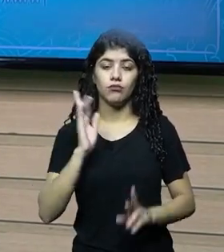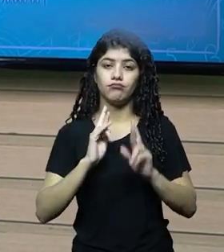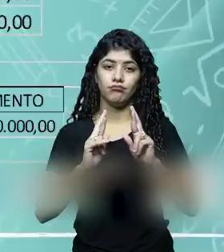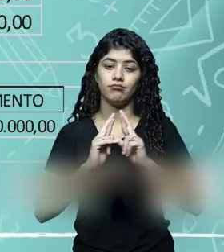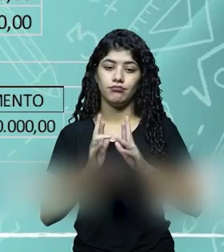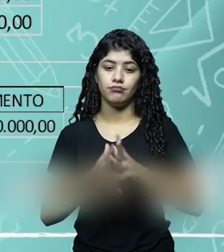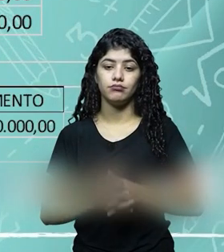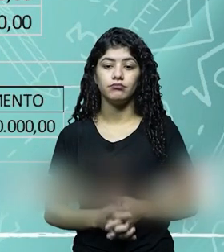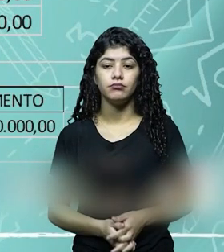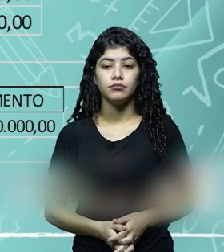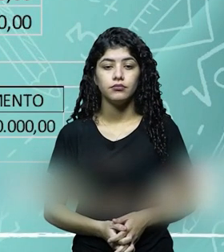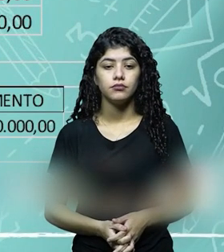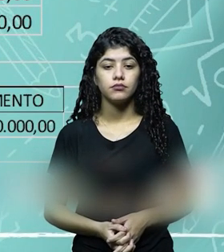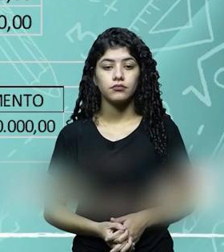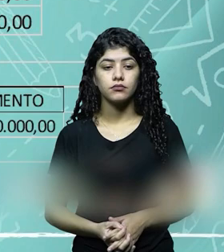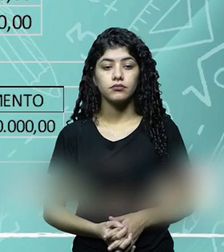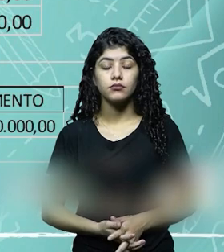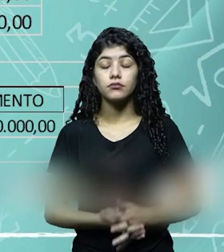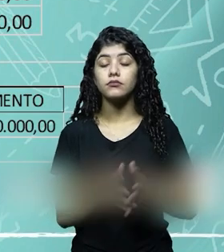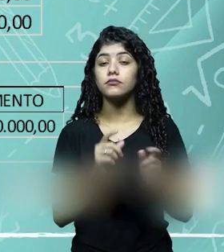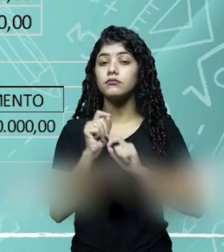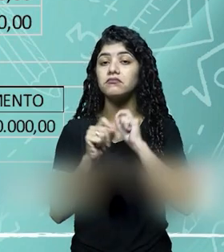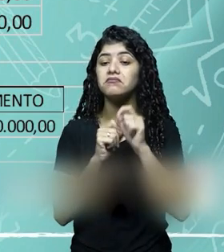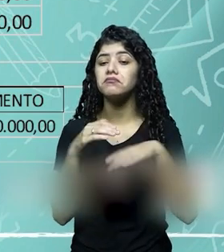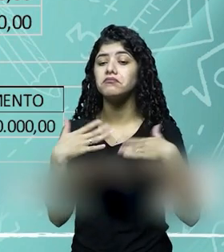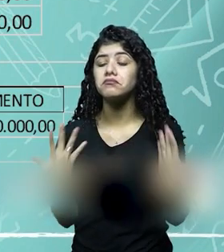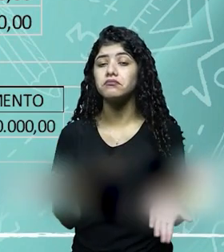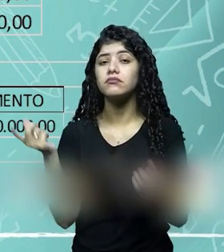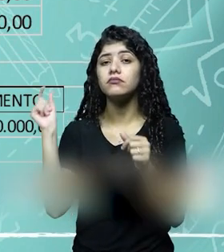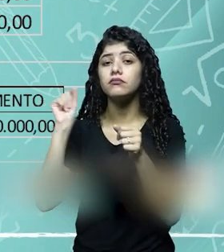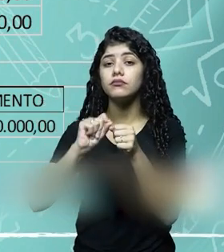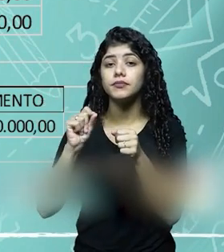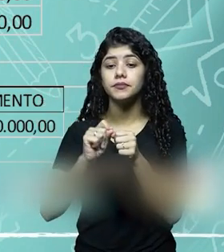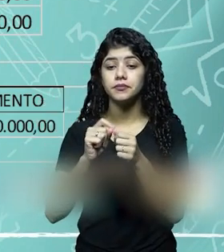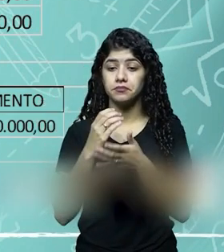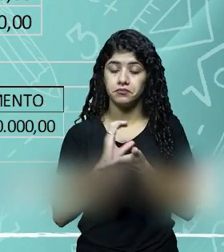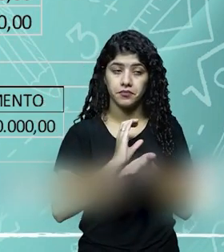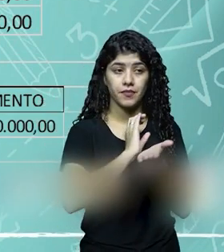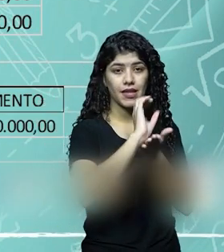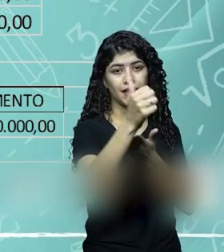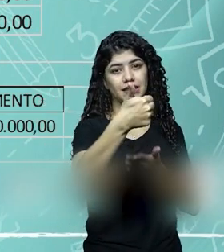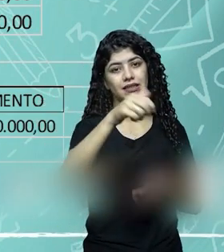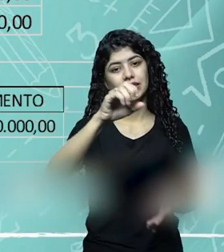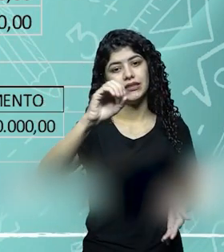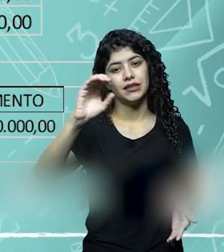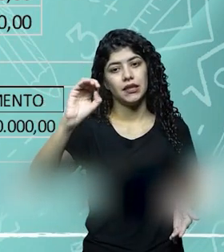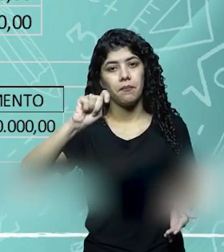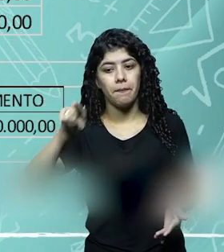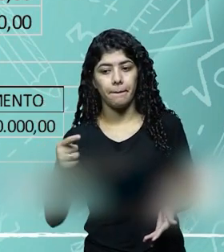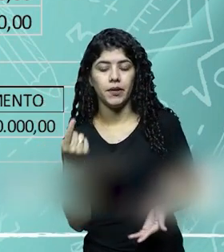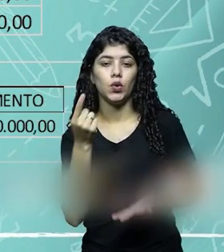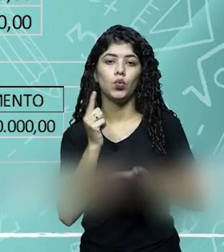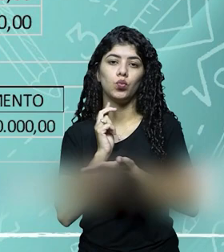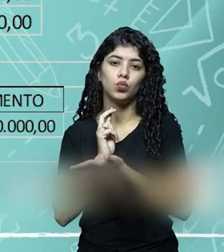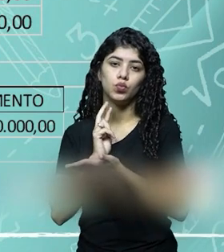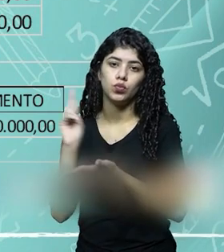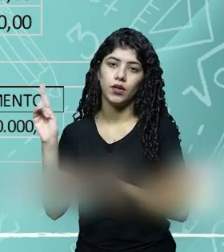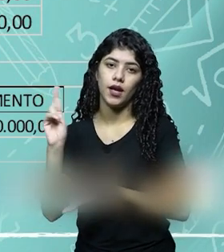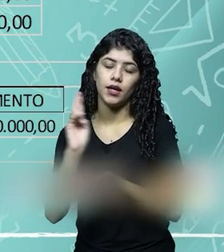esperada. E aí, o que é feito? Como foi investido 100 mil,